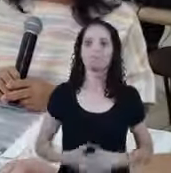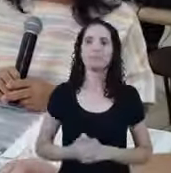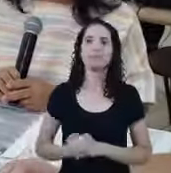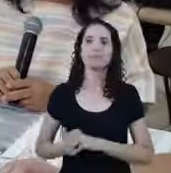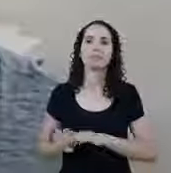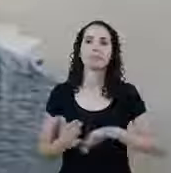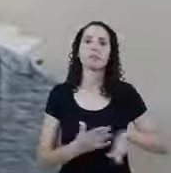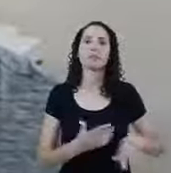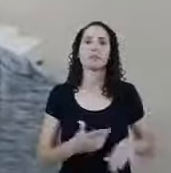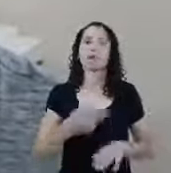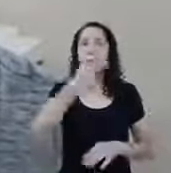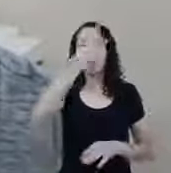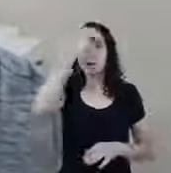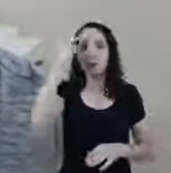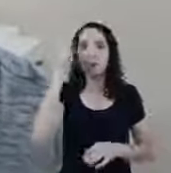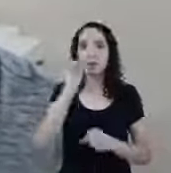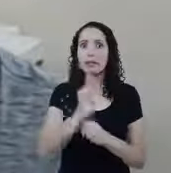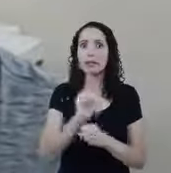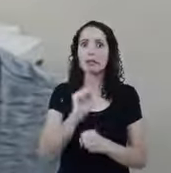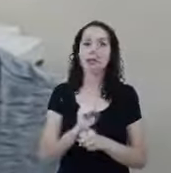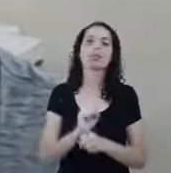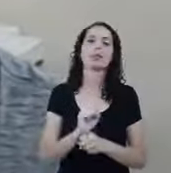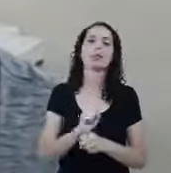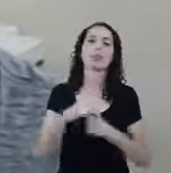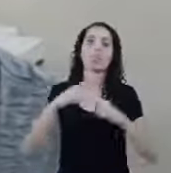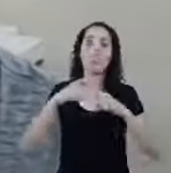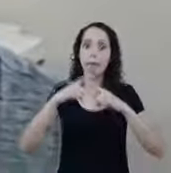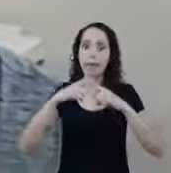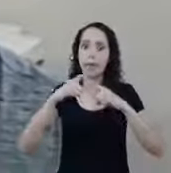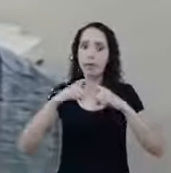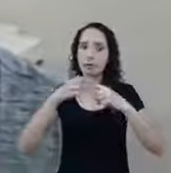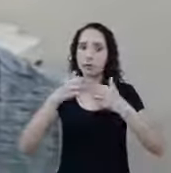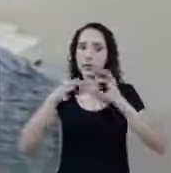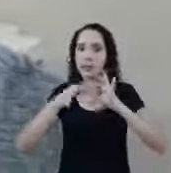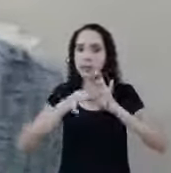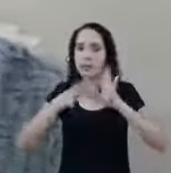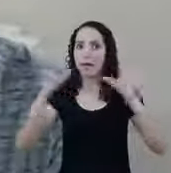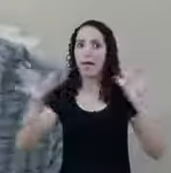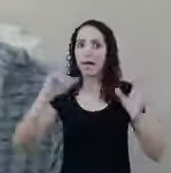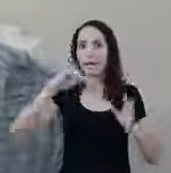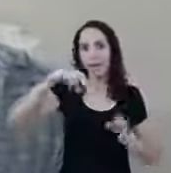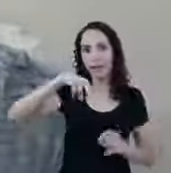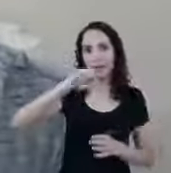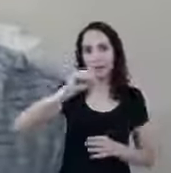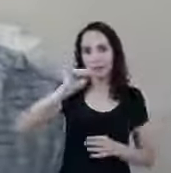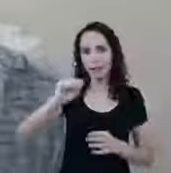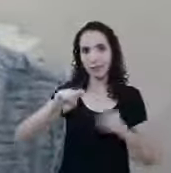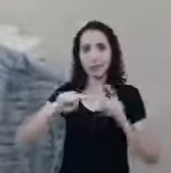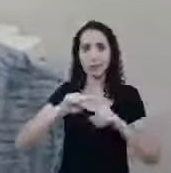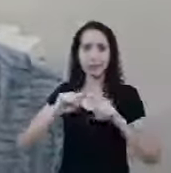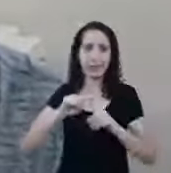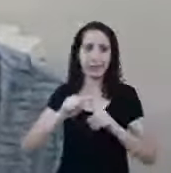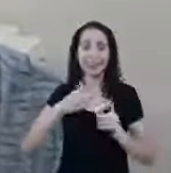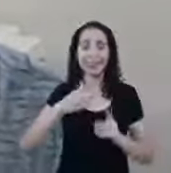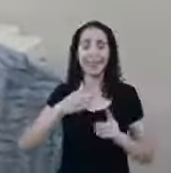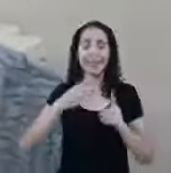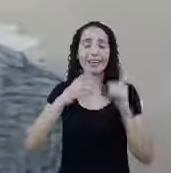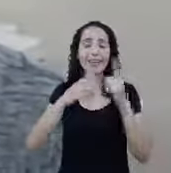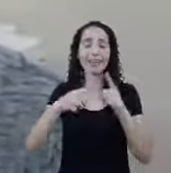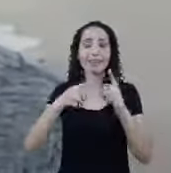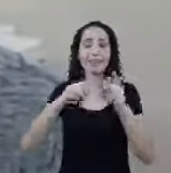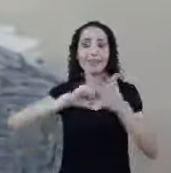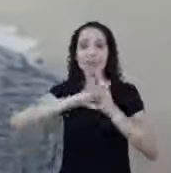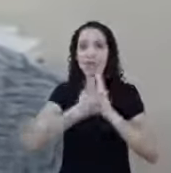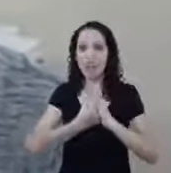está aguardando perícia do INSS Doutor Sendo que está fechado Ou seja Sem salário Tem direito a